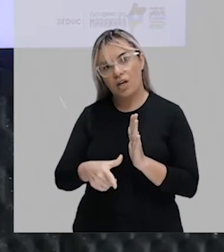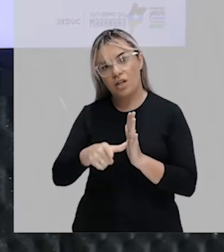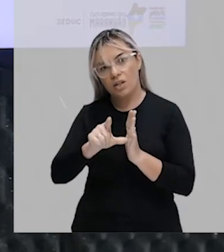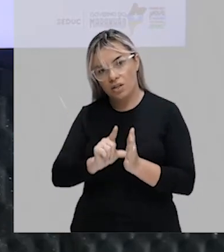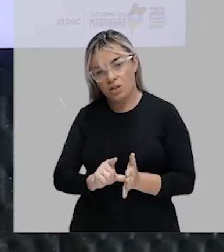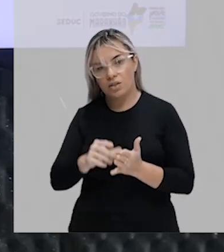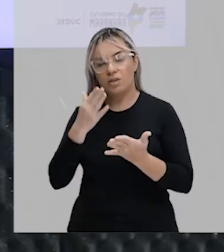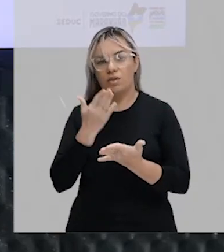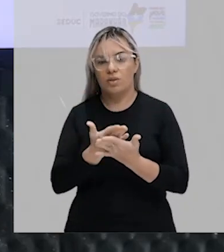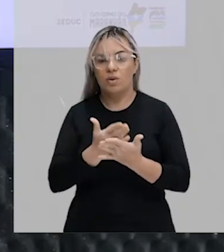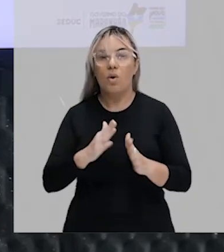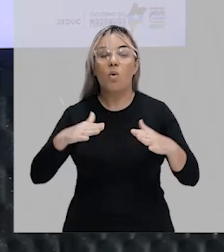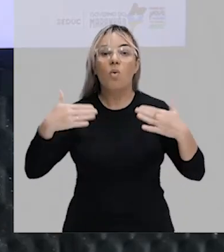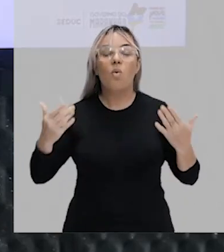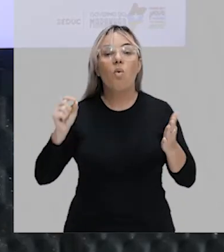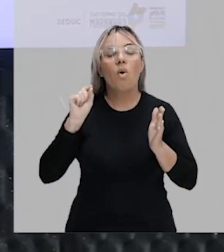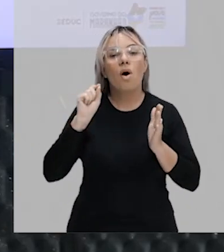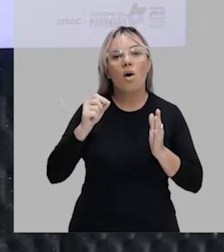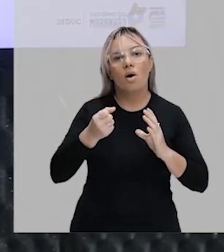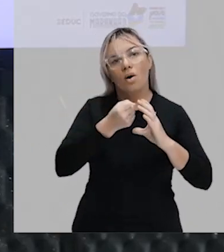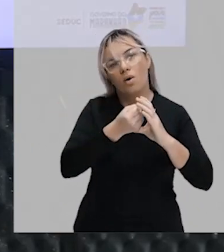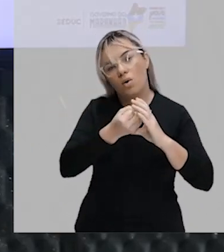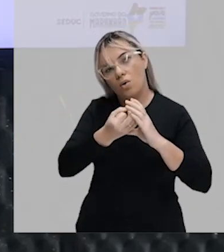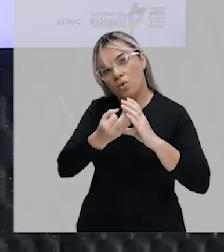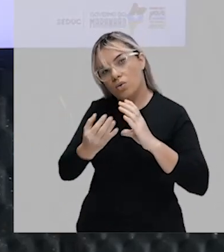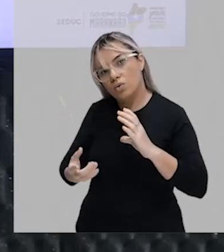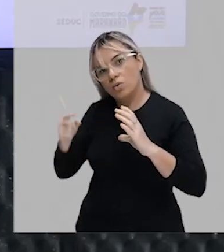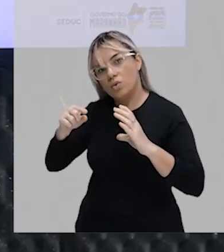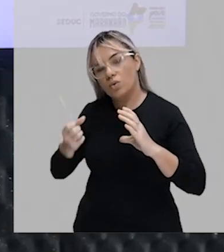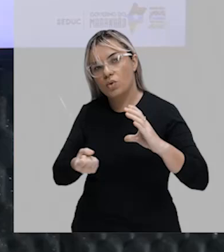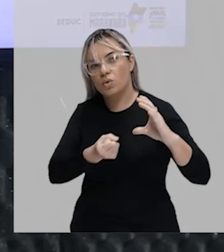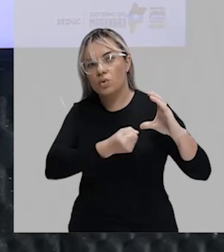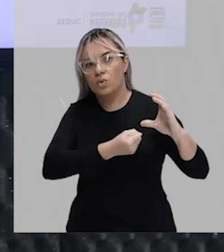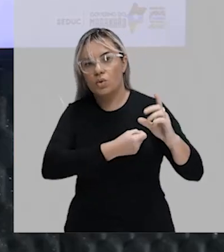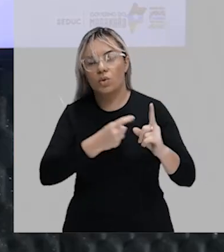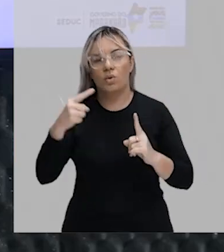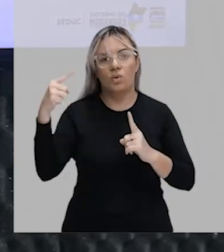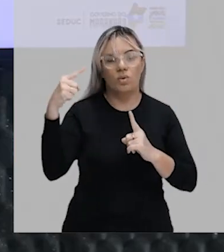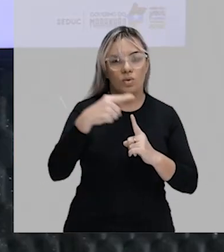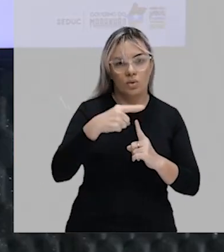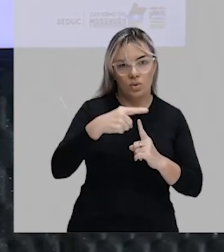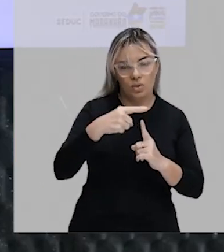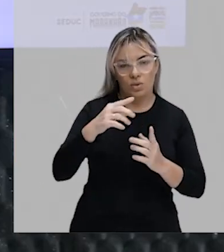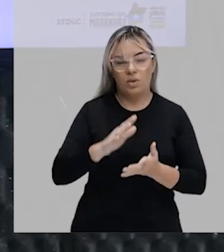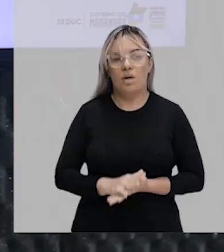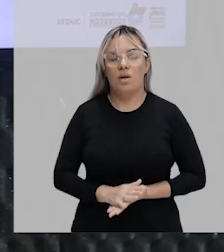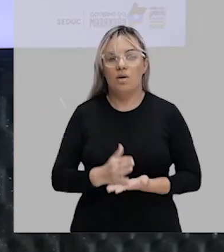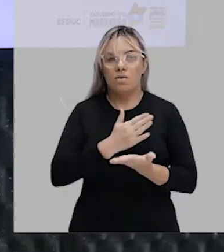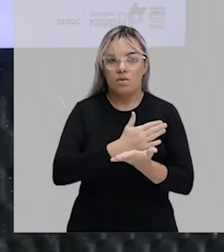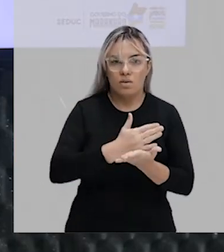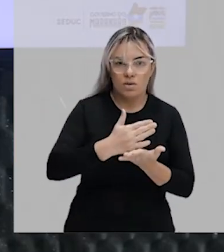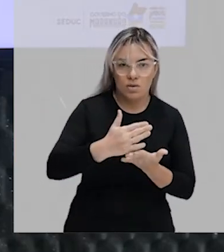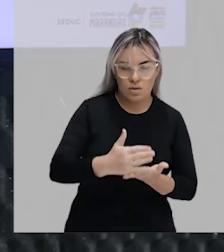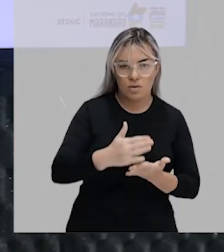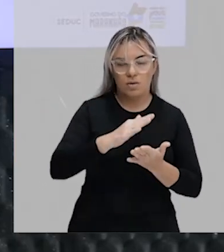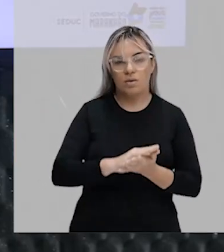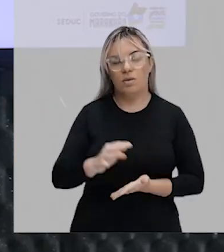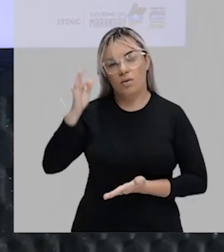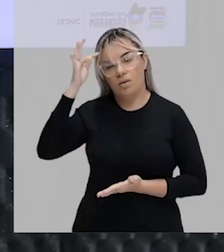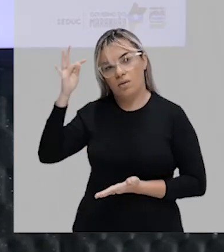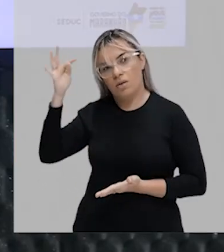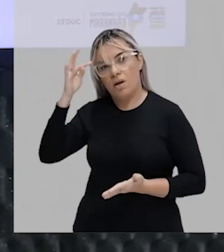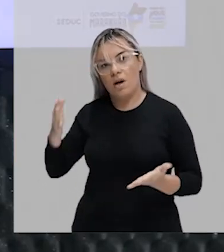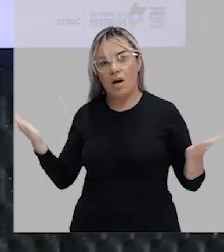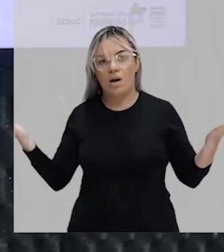esse assunto? Nós vimos o conjunto dos números inteiros e, a partir da teoria que nós vimos, nós vamos